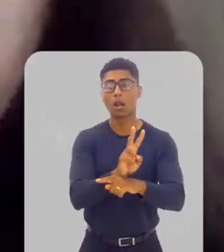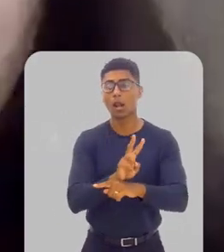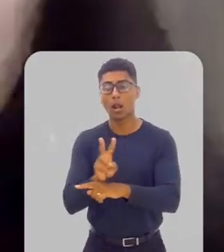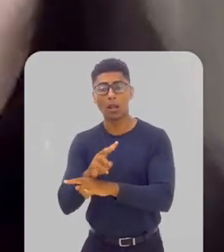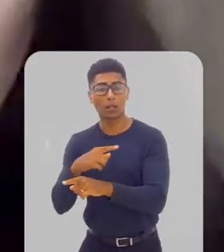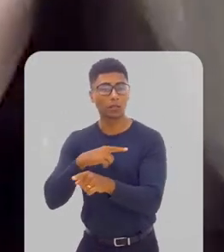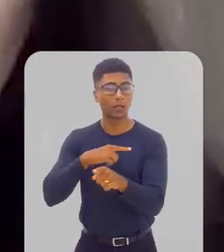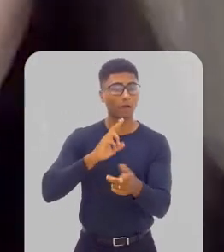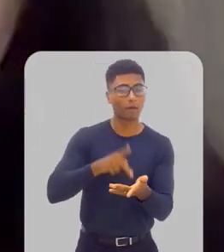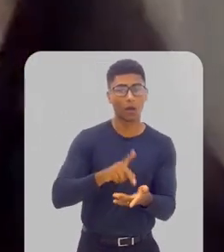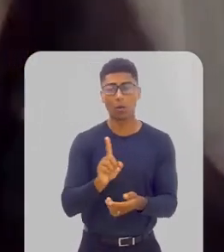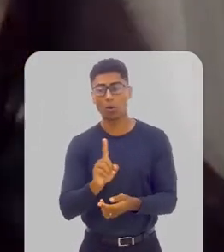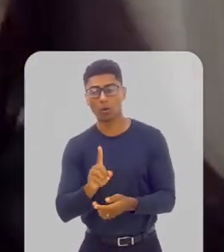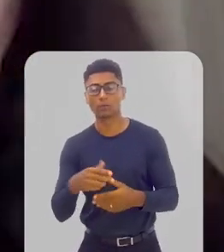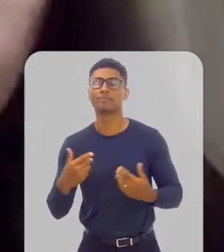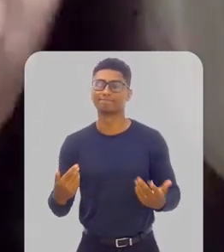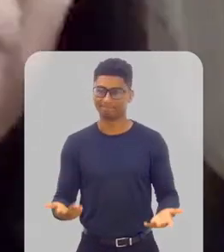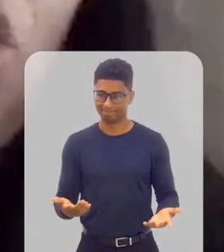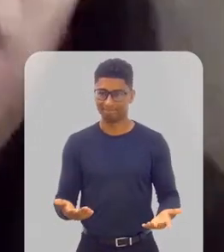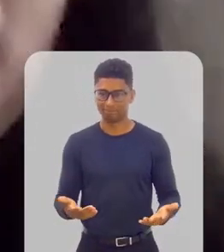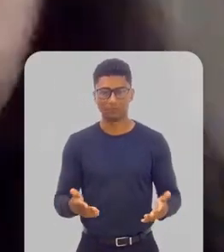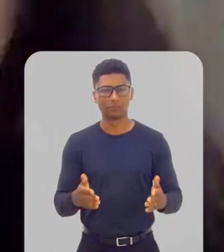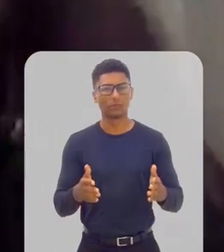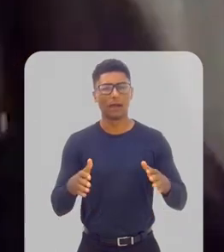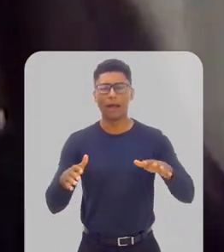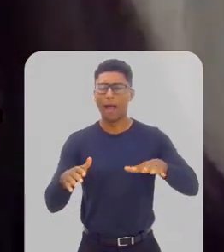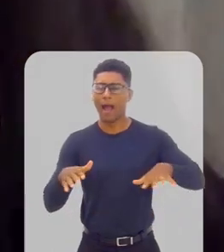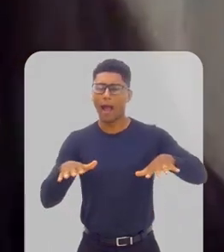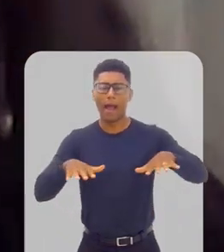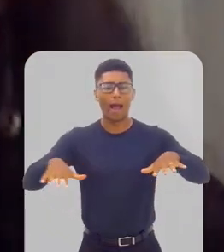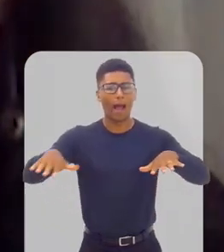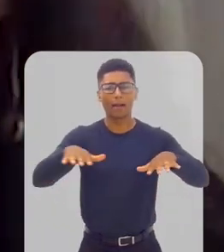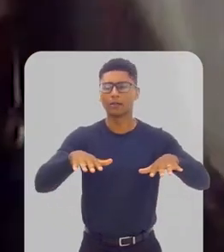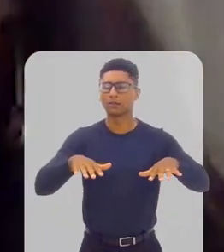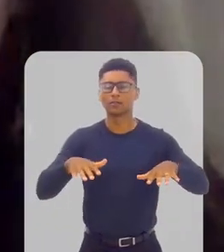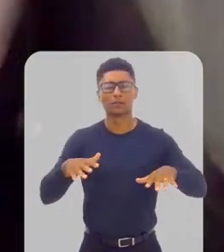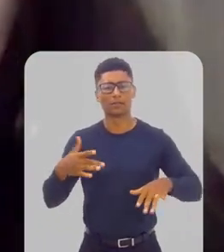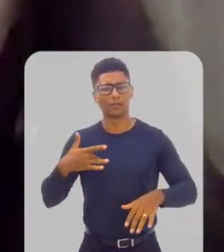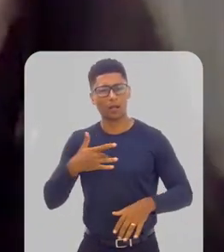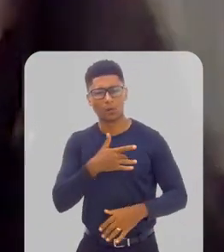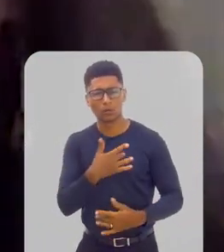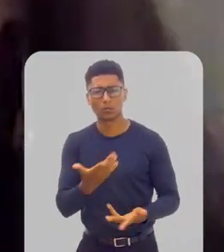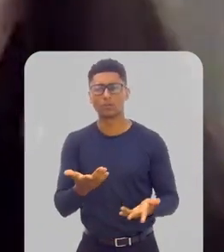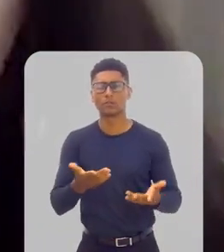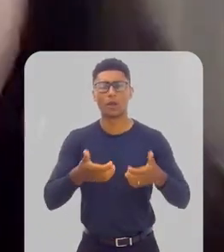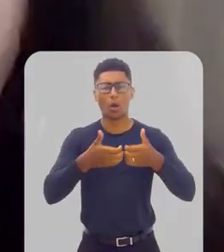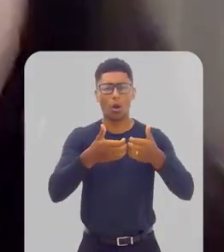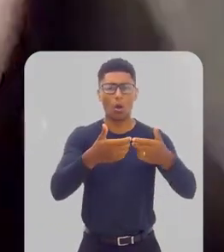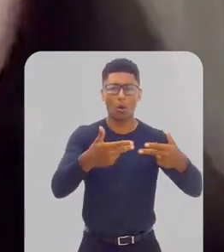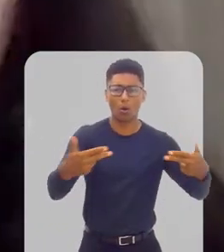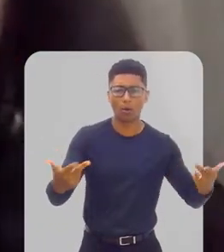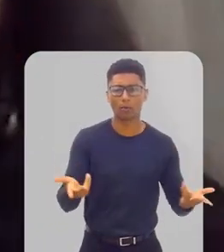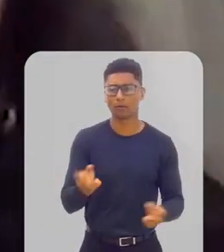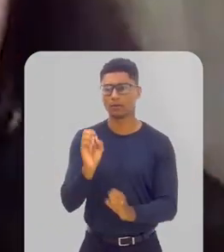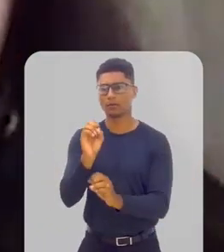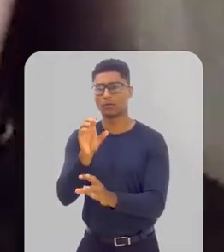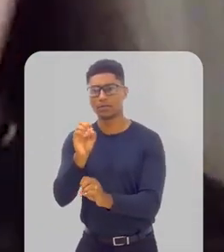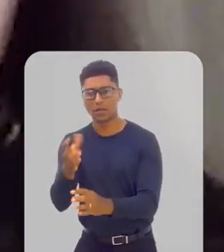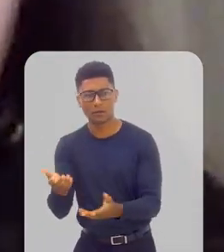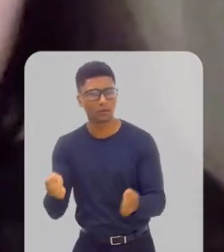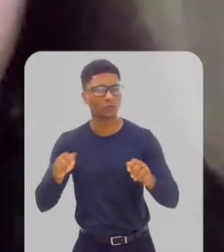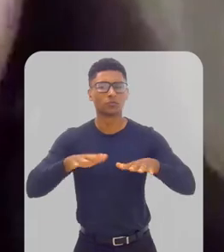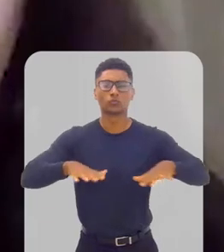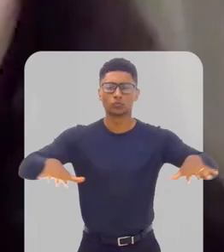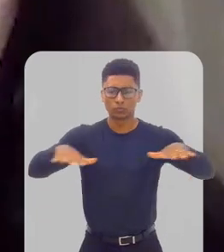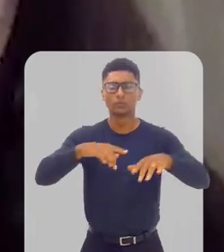avaliação dessas políticas públicas. Isso para todas as áreas de governo, saúde, meio ambiente de transporte e educação, em todas essas